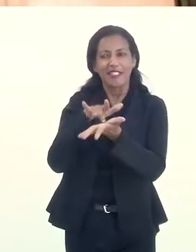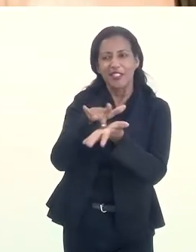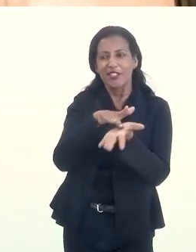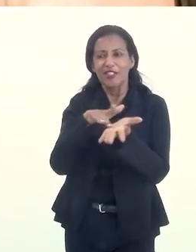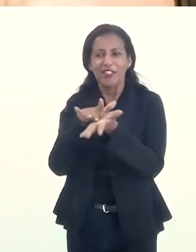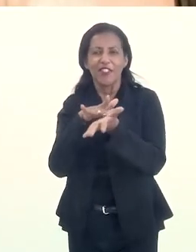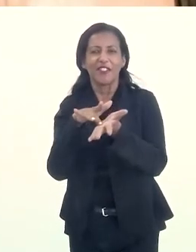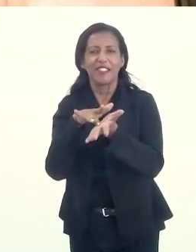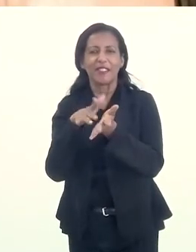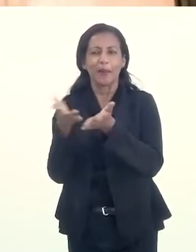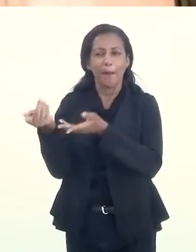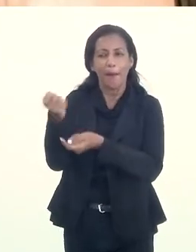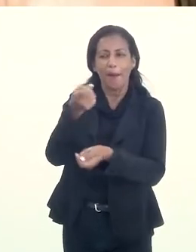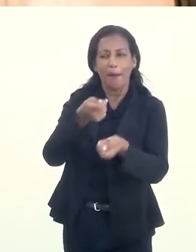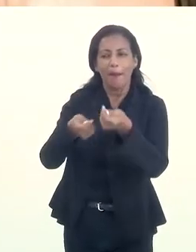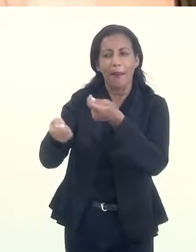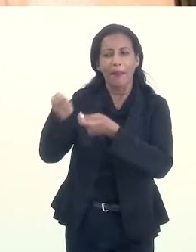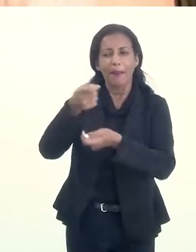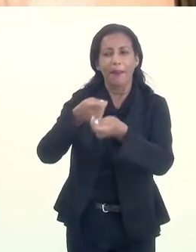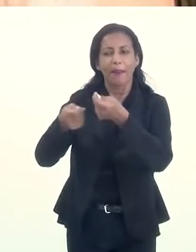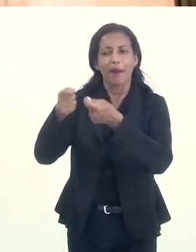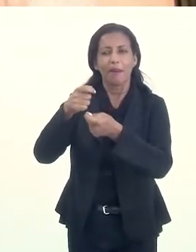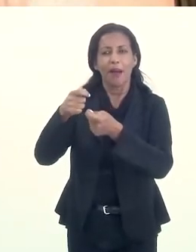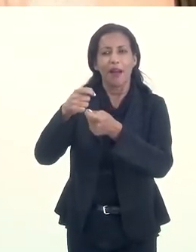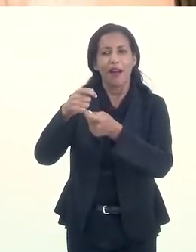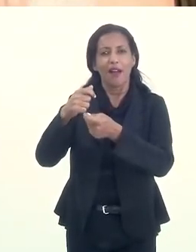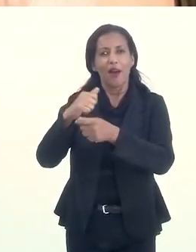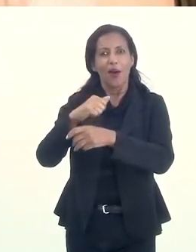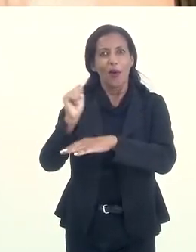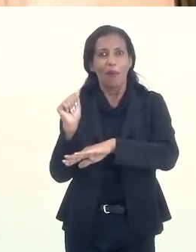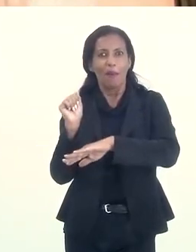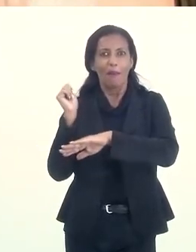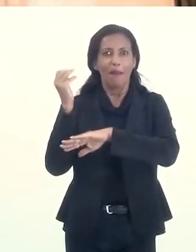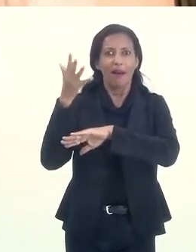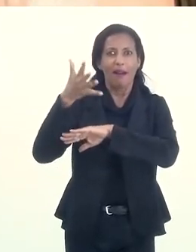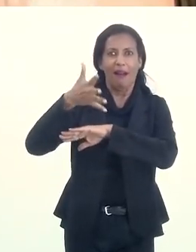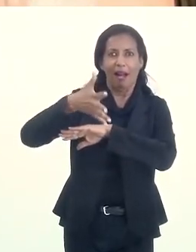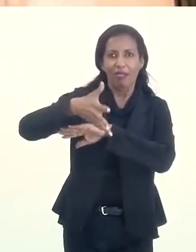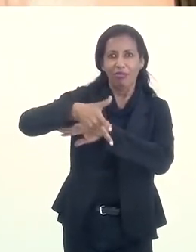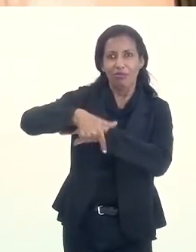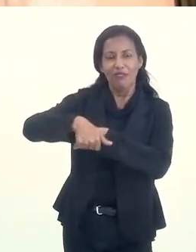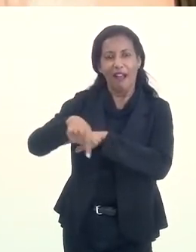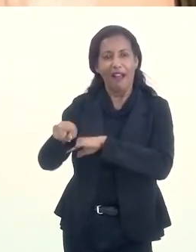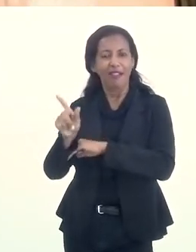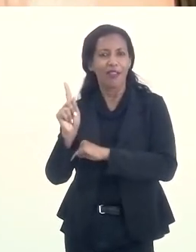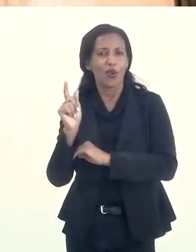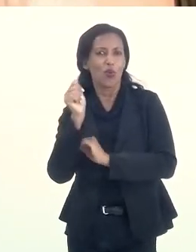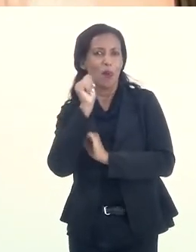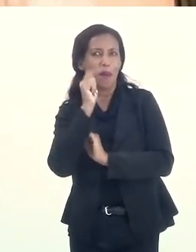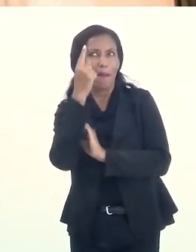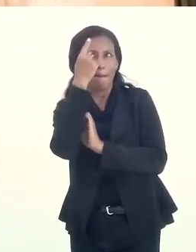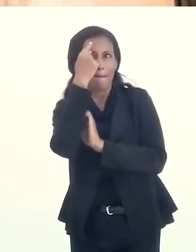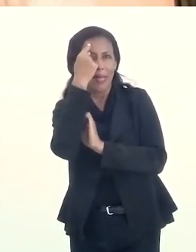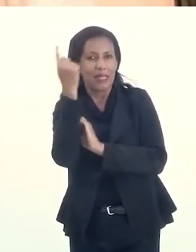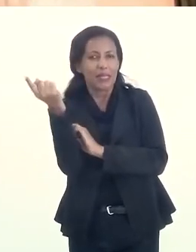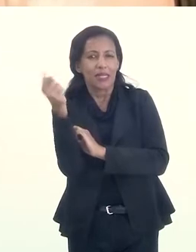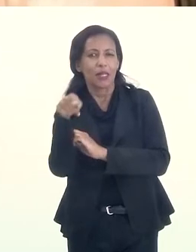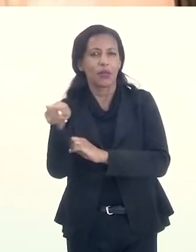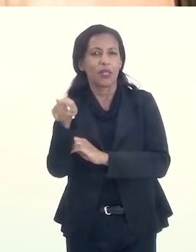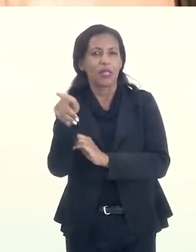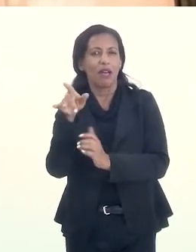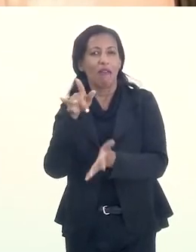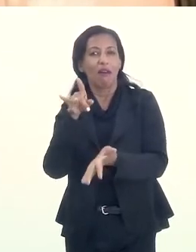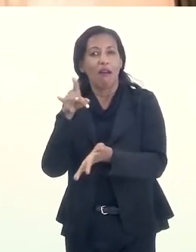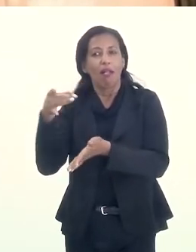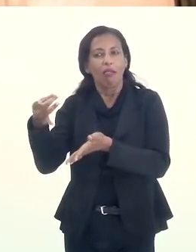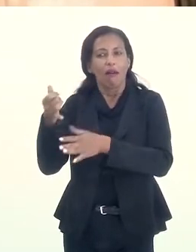disfarçou de anfitrião e passou uma noite toda com Alquimena, que ficou na paradoxal situação de estar traindo o marido sem estar